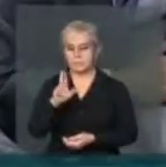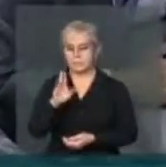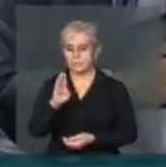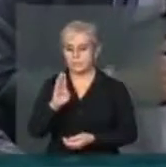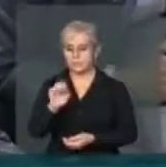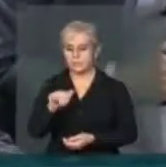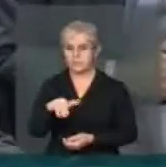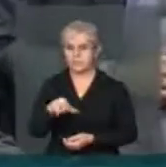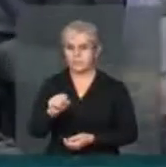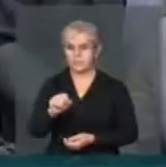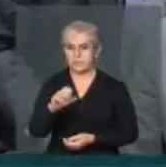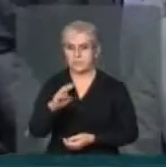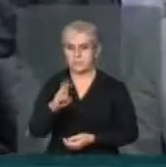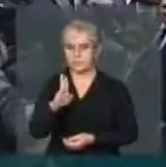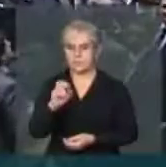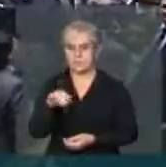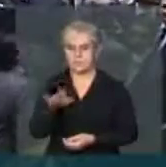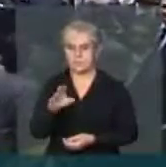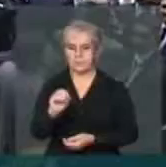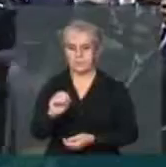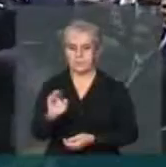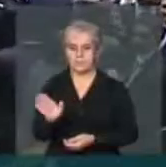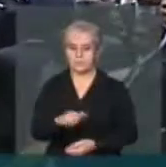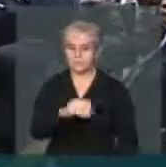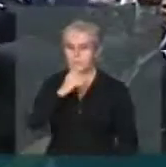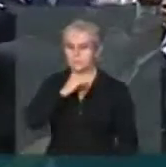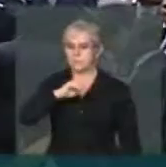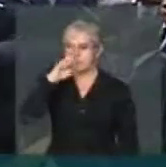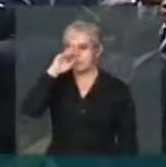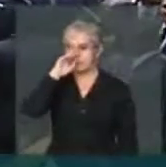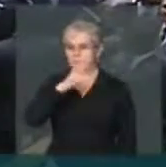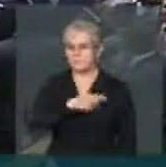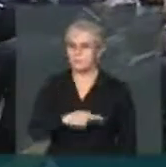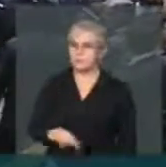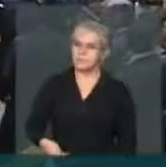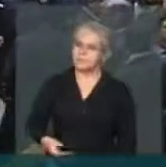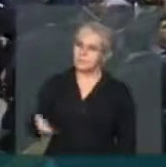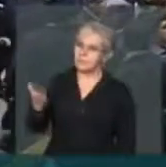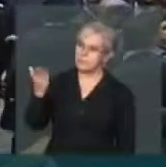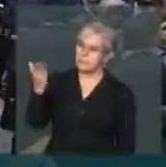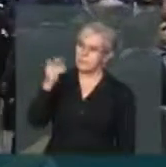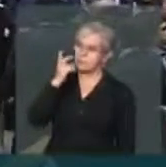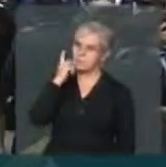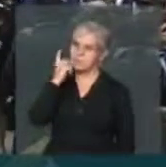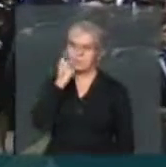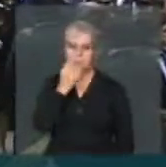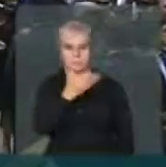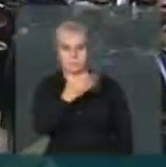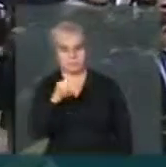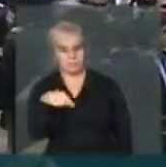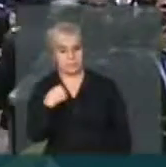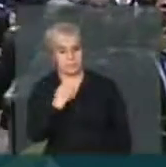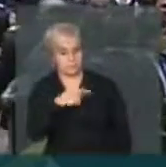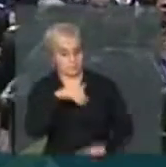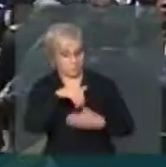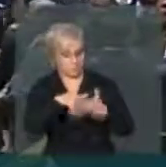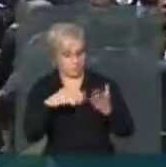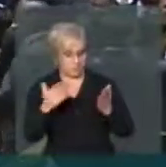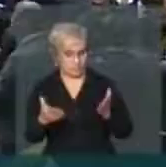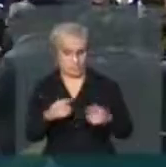presidente, senhoras e senhores deputados, nós estamos votando um veto